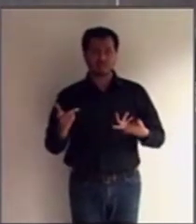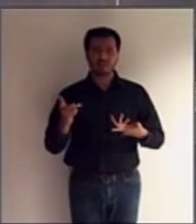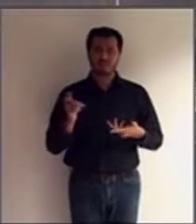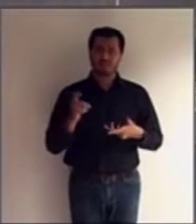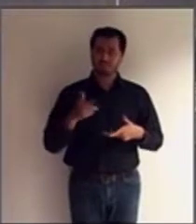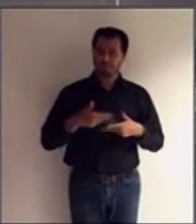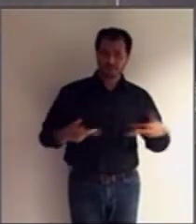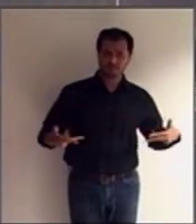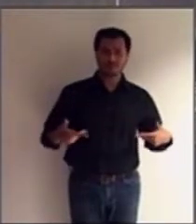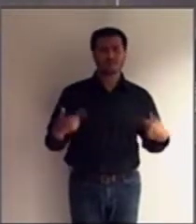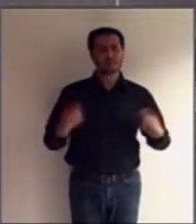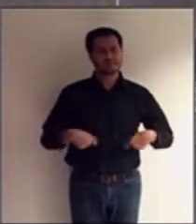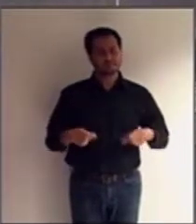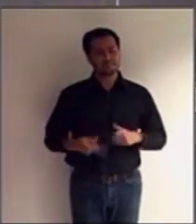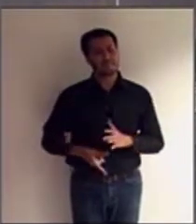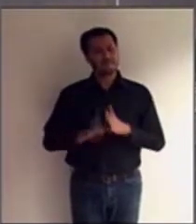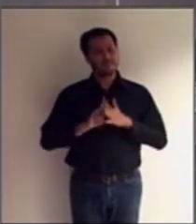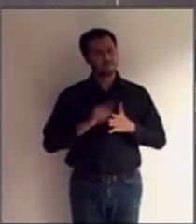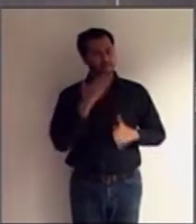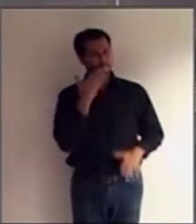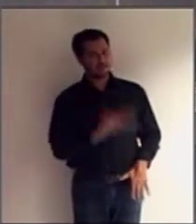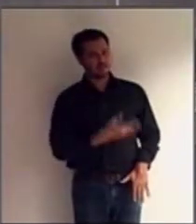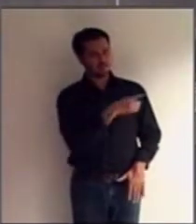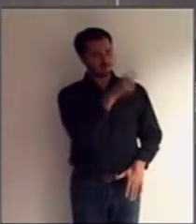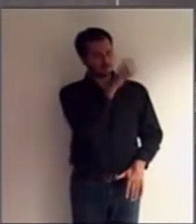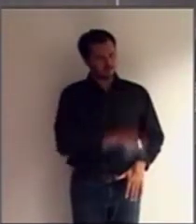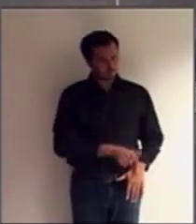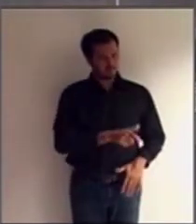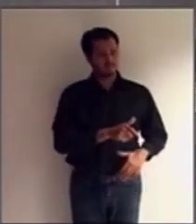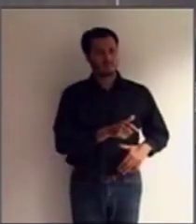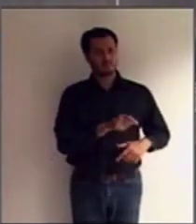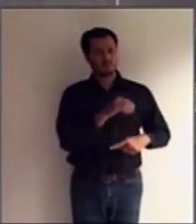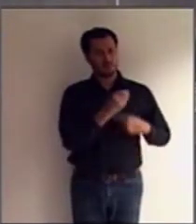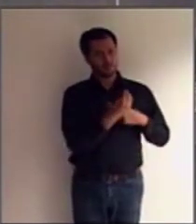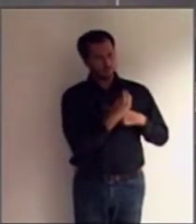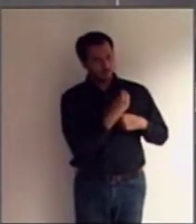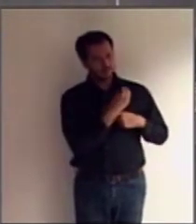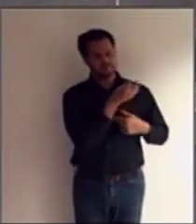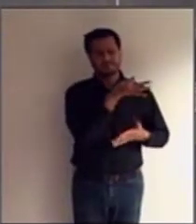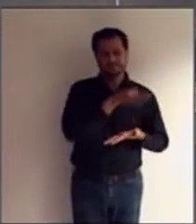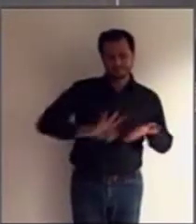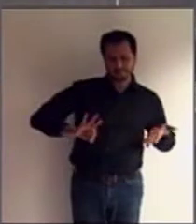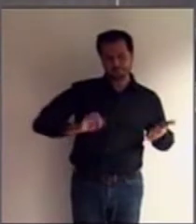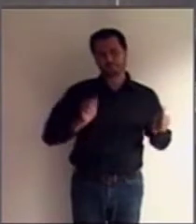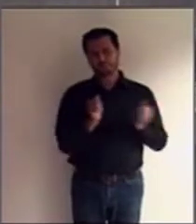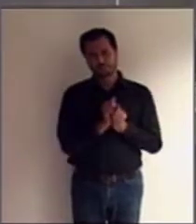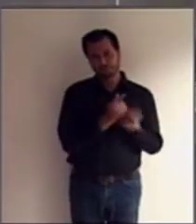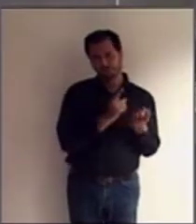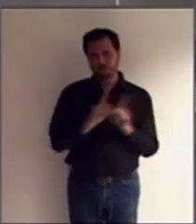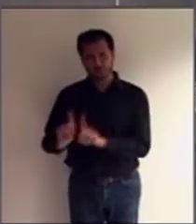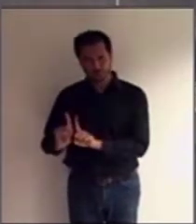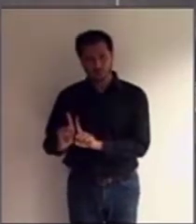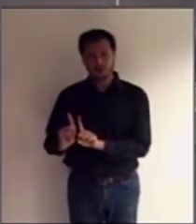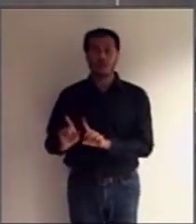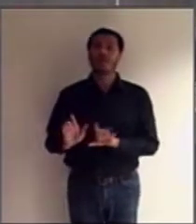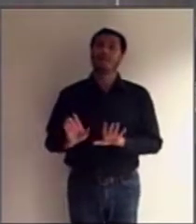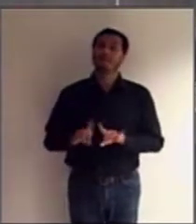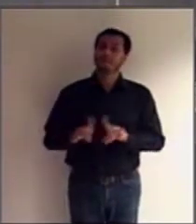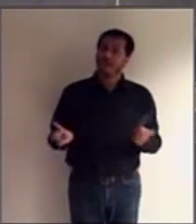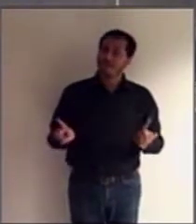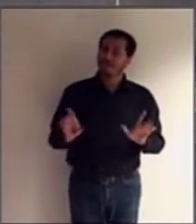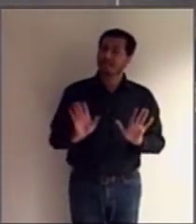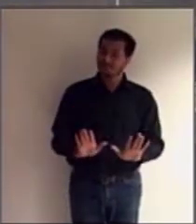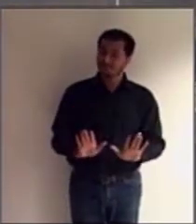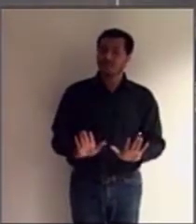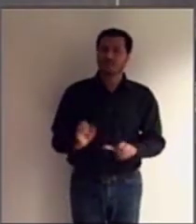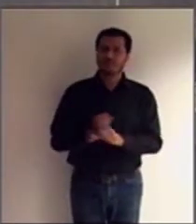de autorização e assinatura de seu curador. A partir de 2002, com as alterações,